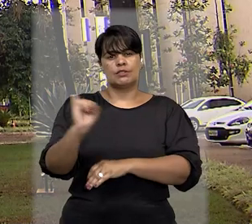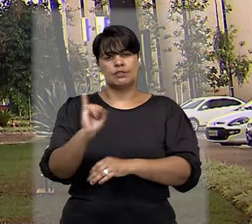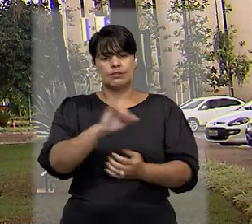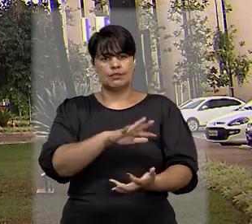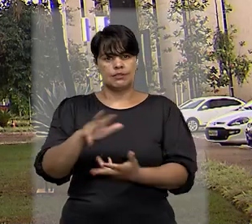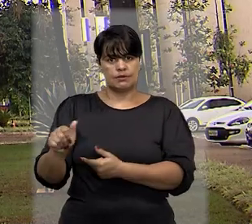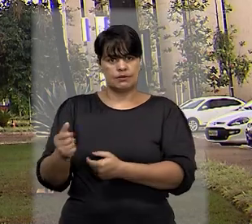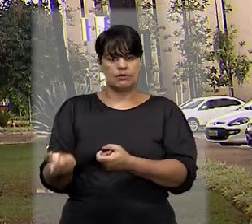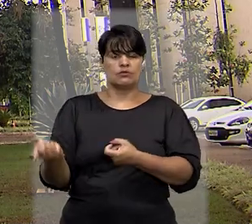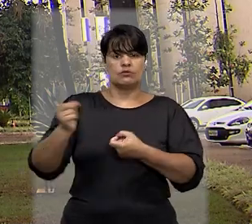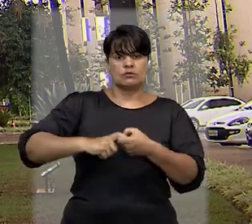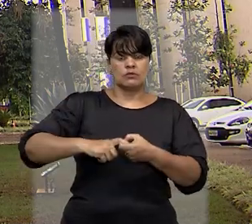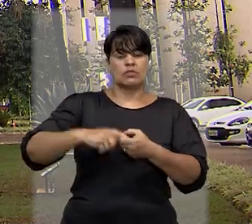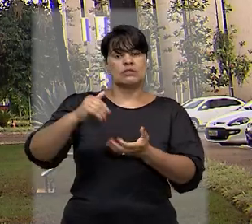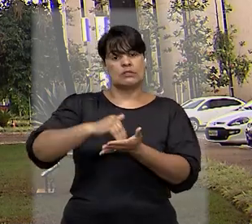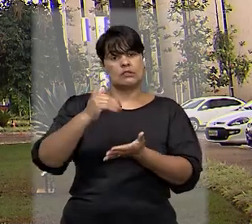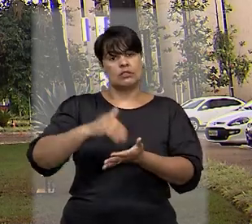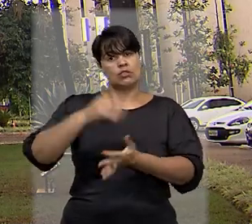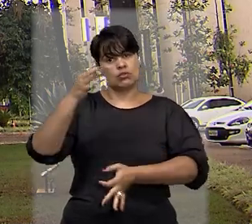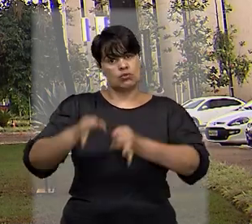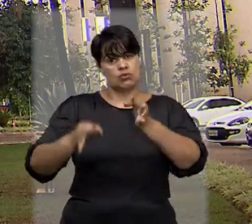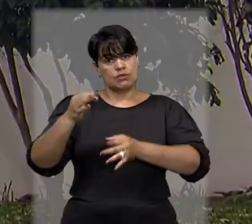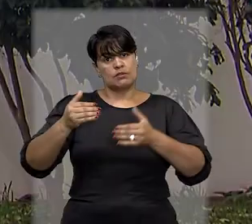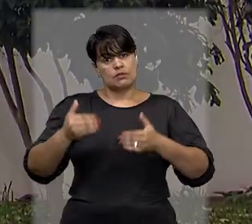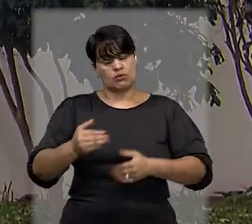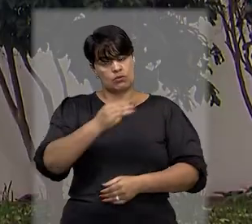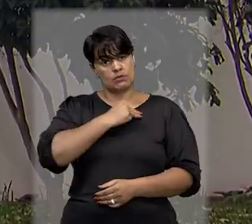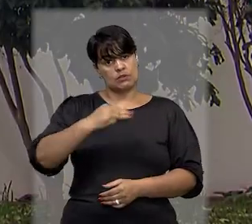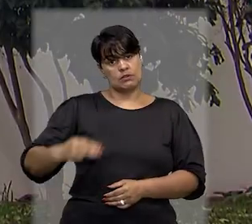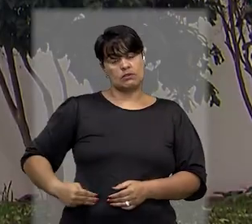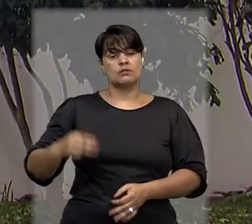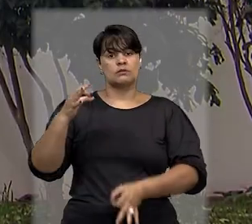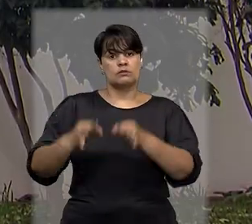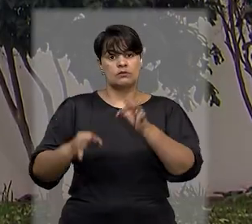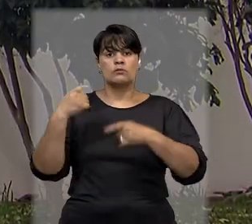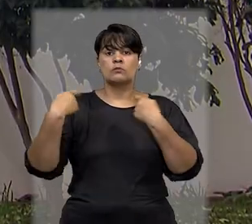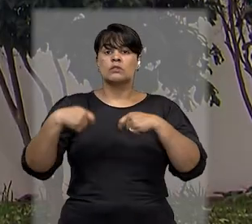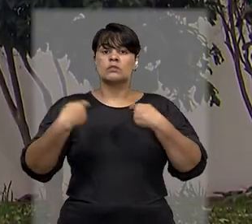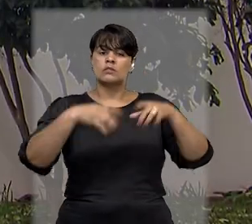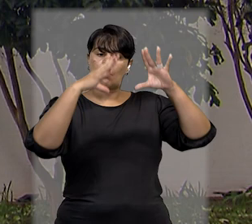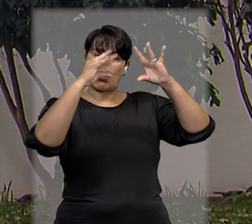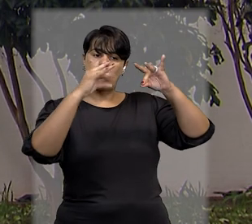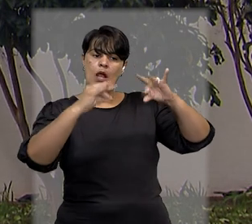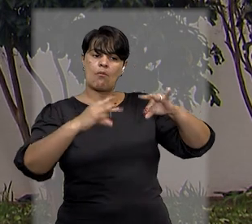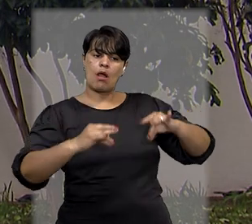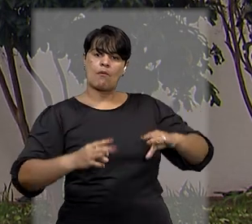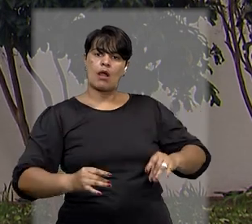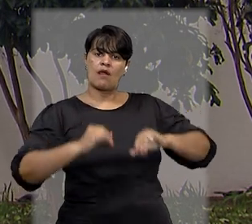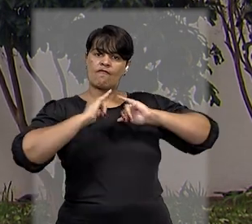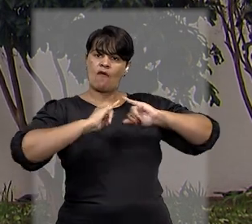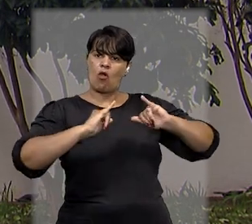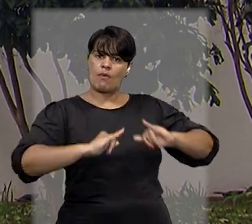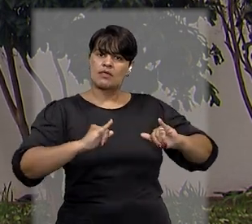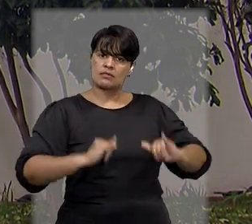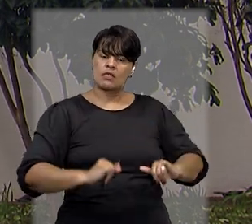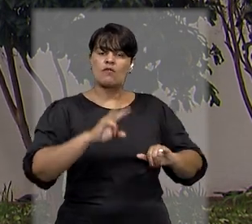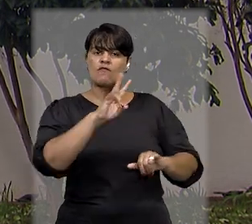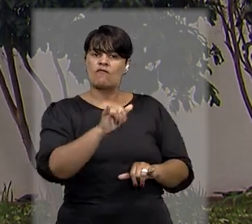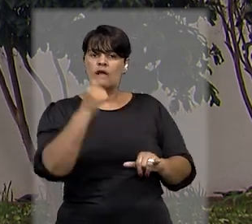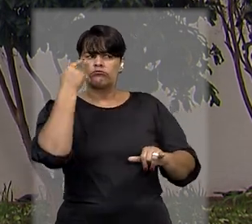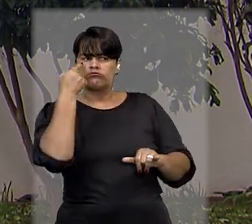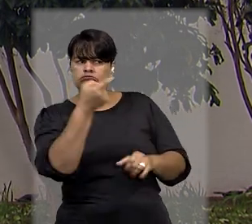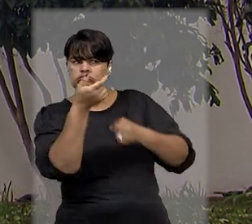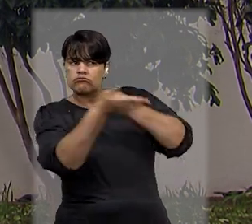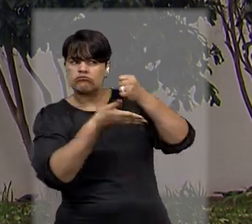de Justiça do Ministério da Justiça, o envio de informações detalhadas sobre o caso, que servirão para embasar o